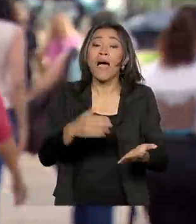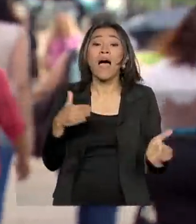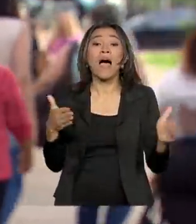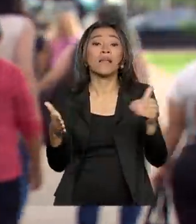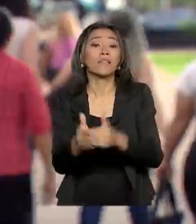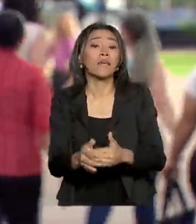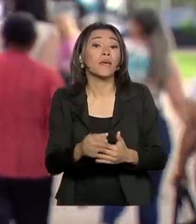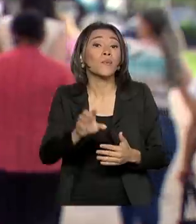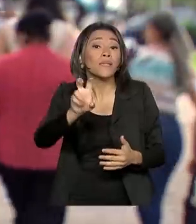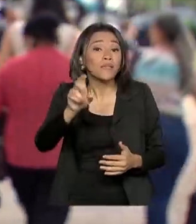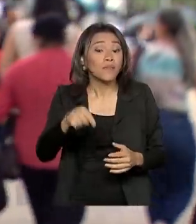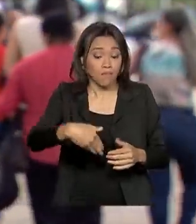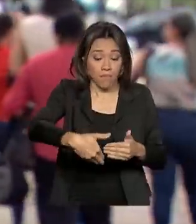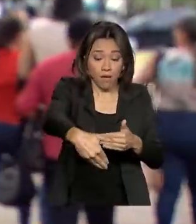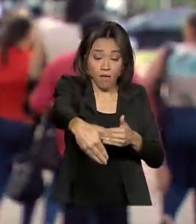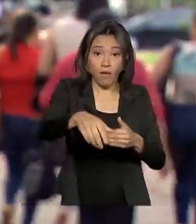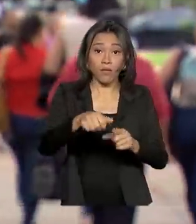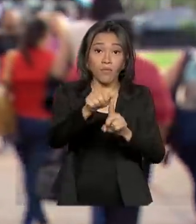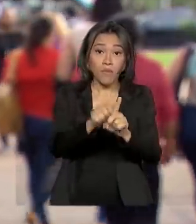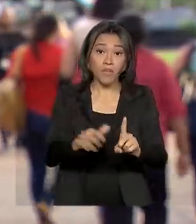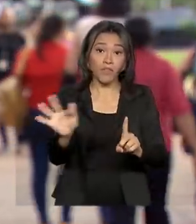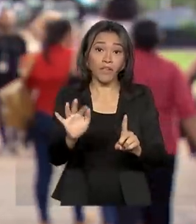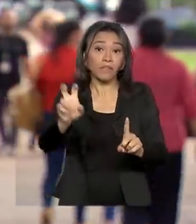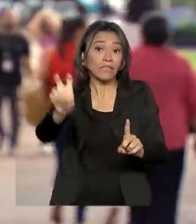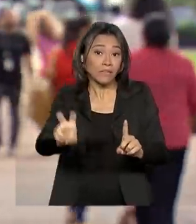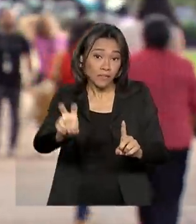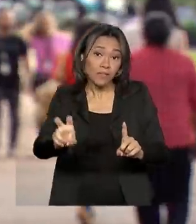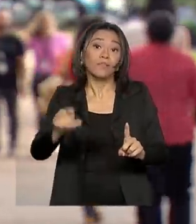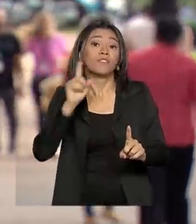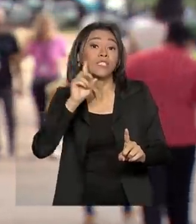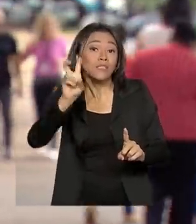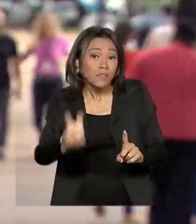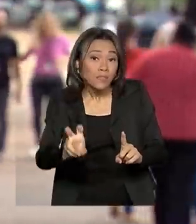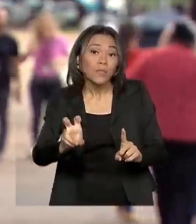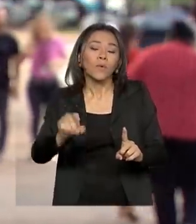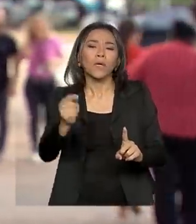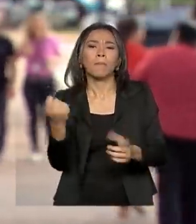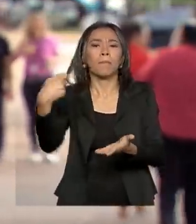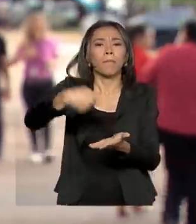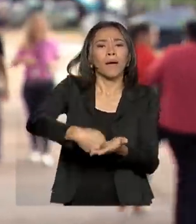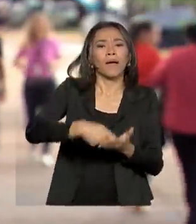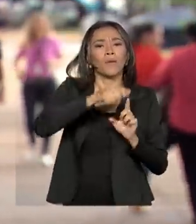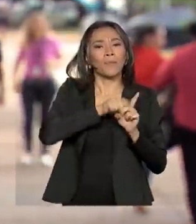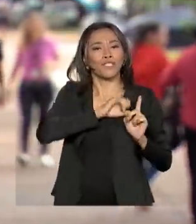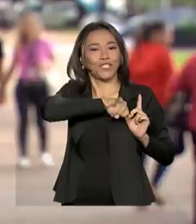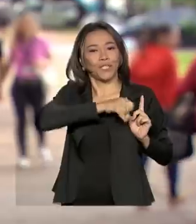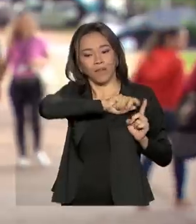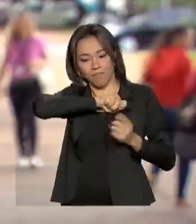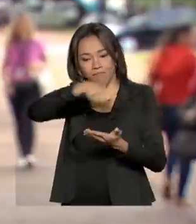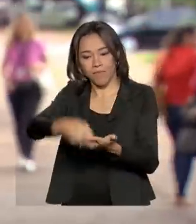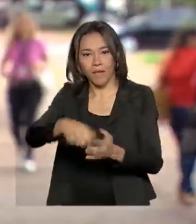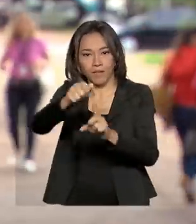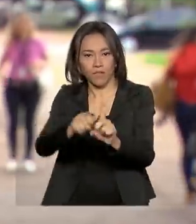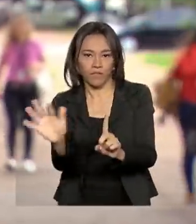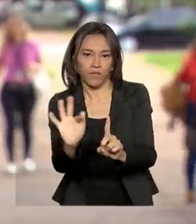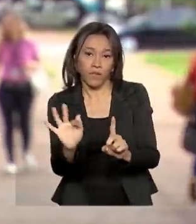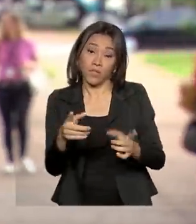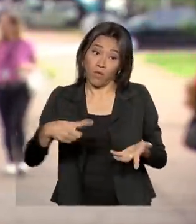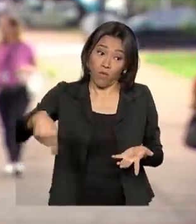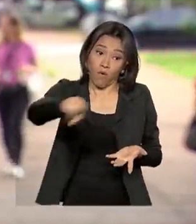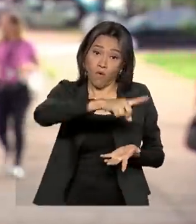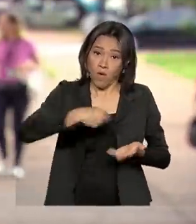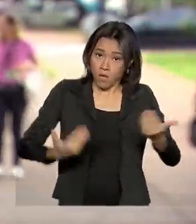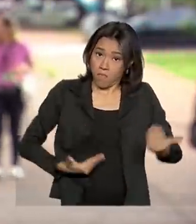5º dia útil, agora de fevereiro, quando se paga o salário referente ao mês de janeiro. Vale lembrar que nenhum empregado